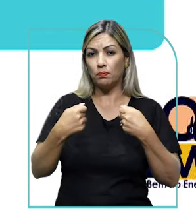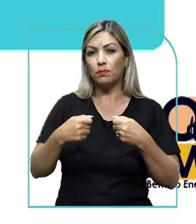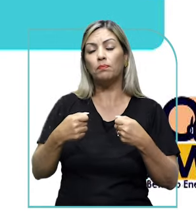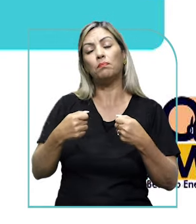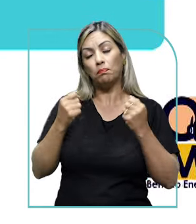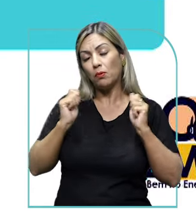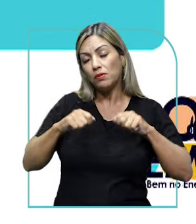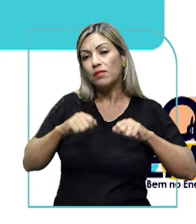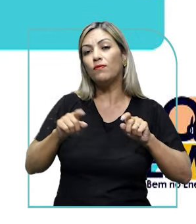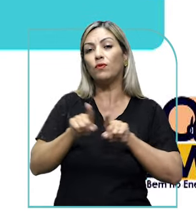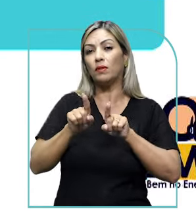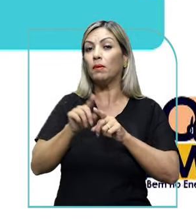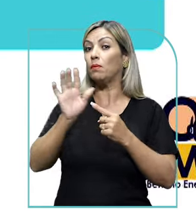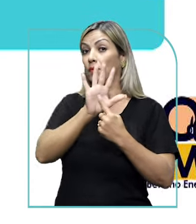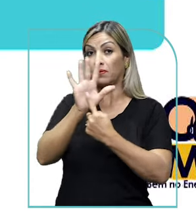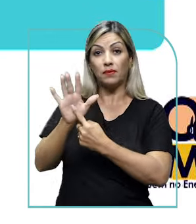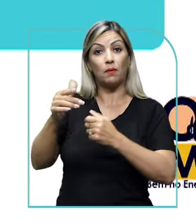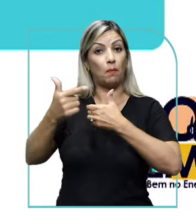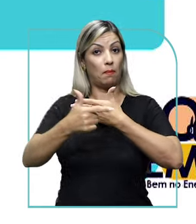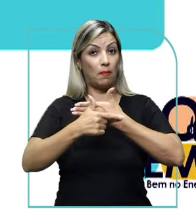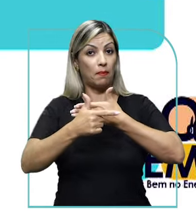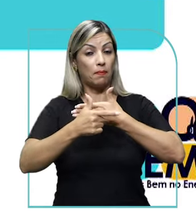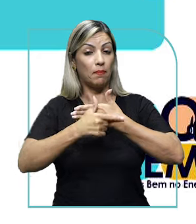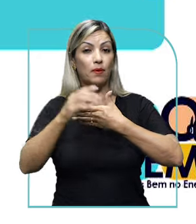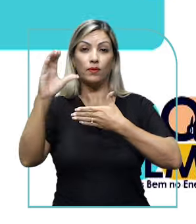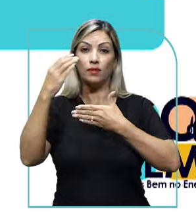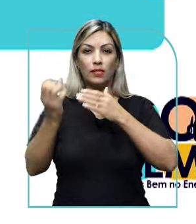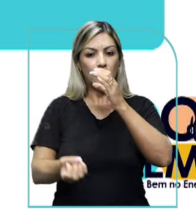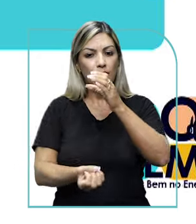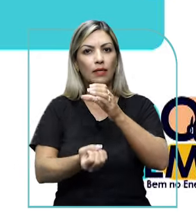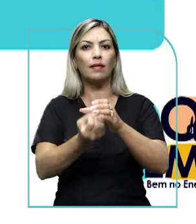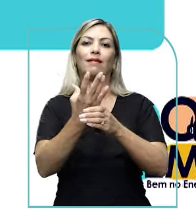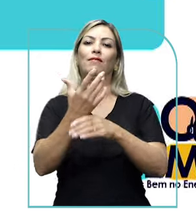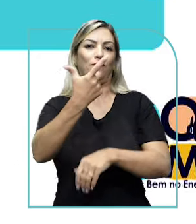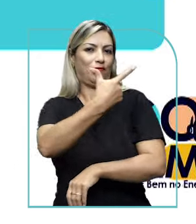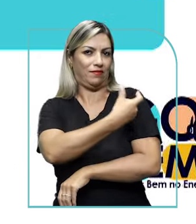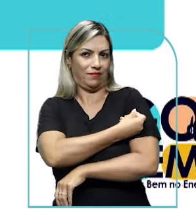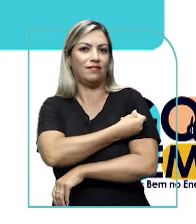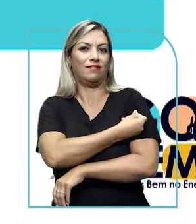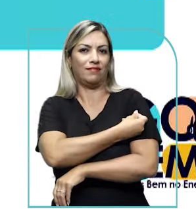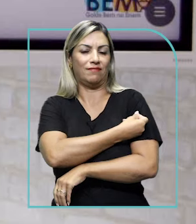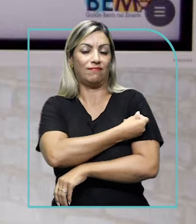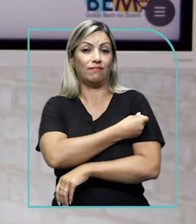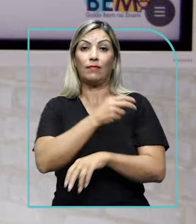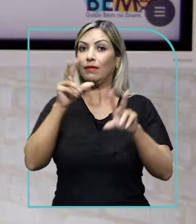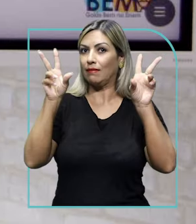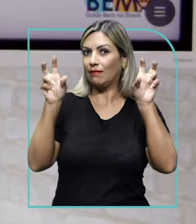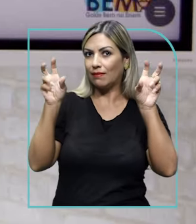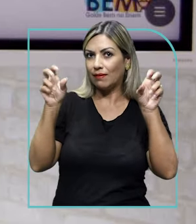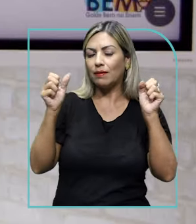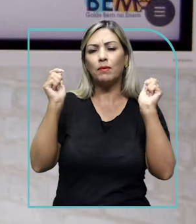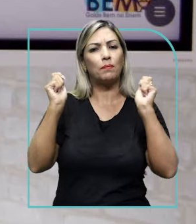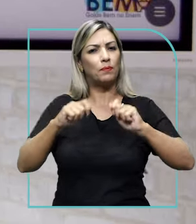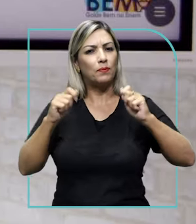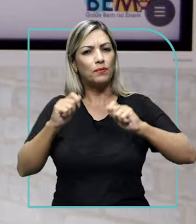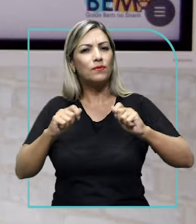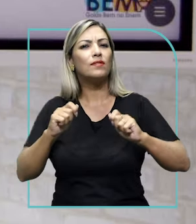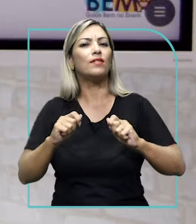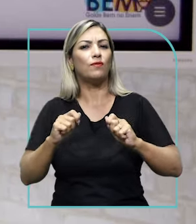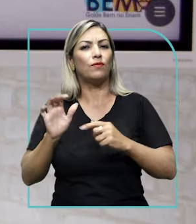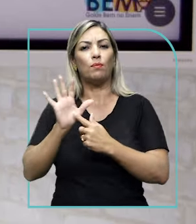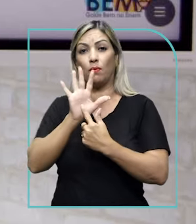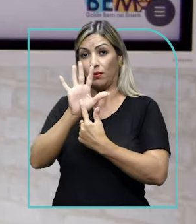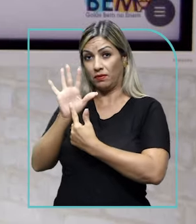o papel da ciência na criação das vacinas. Esse assunto, ele pode aparecer